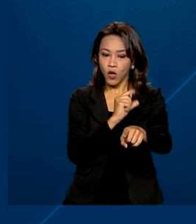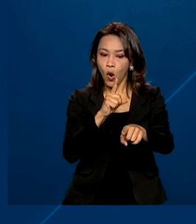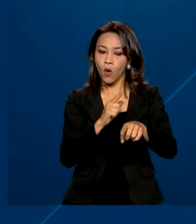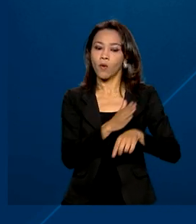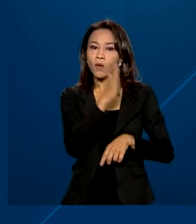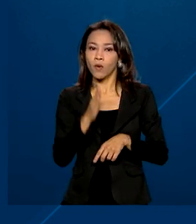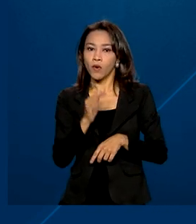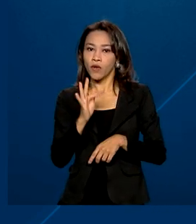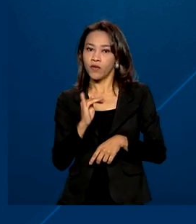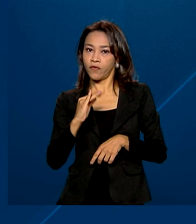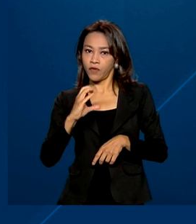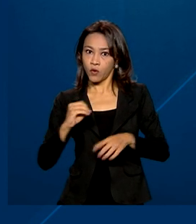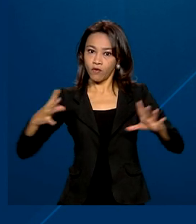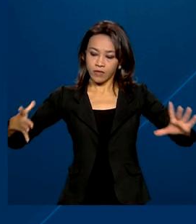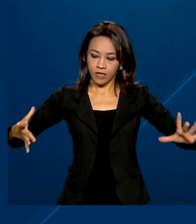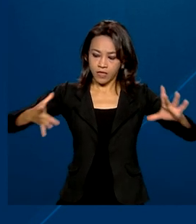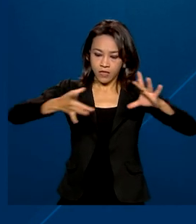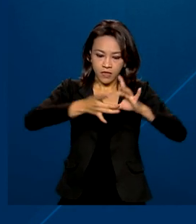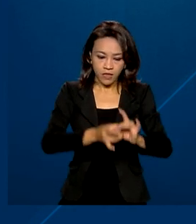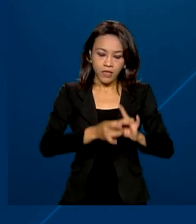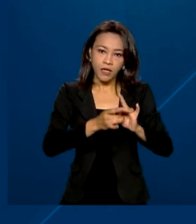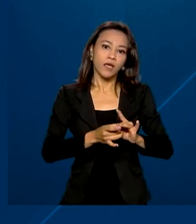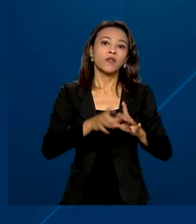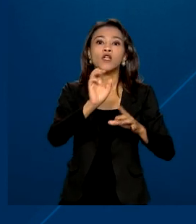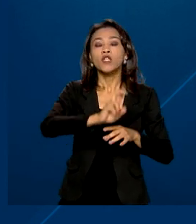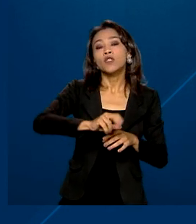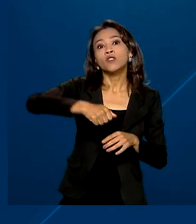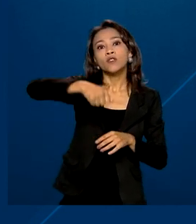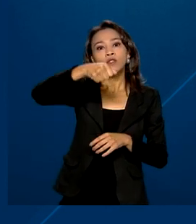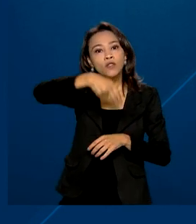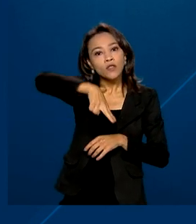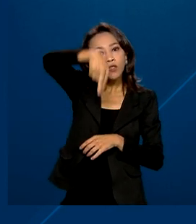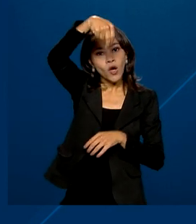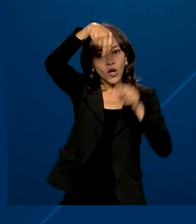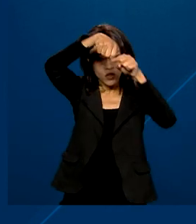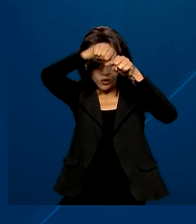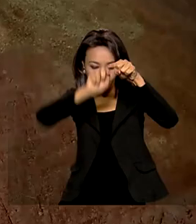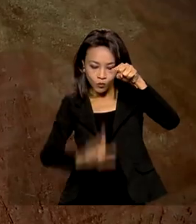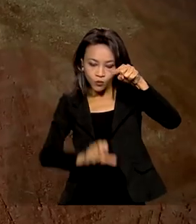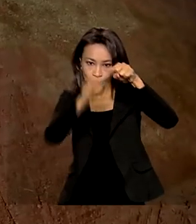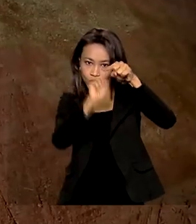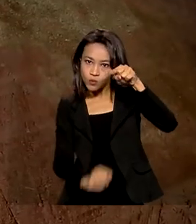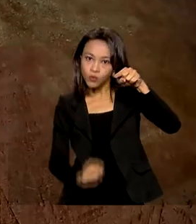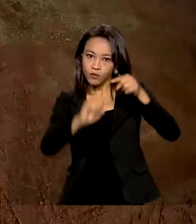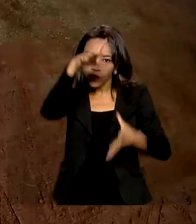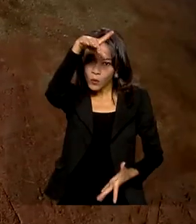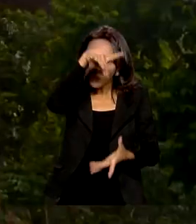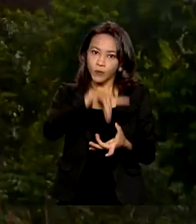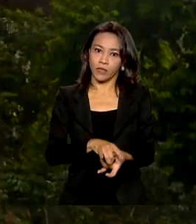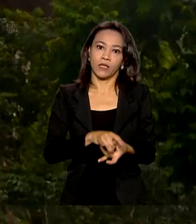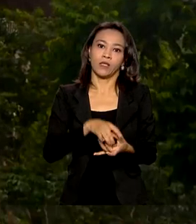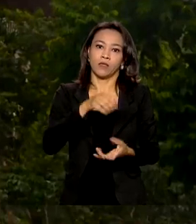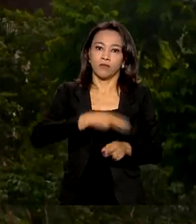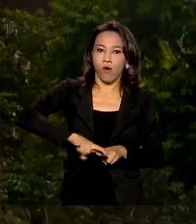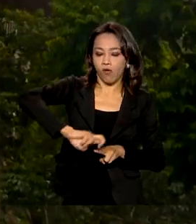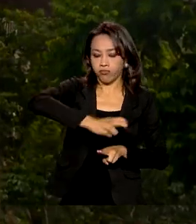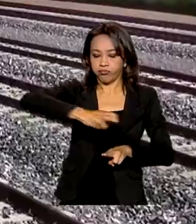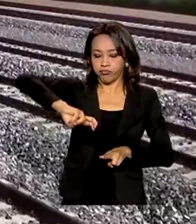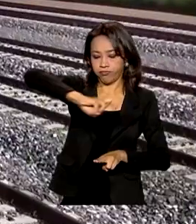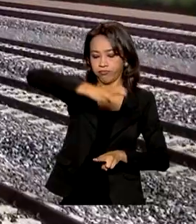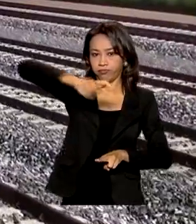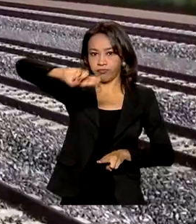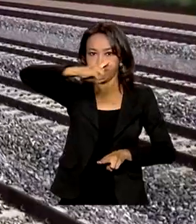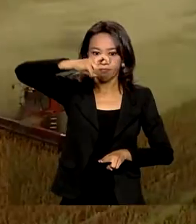vão ser interligadas à Ferrovia Norte-Sul, unindo o país sob trilhos. Os resultados dos investimentos em